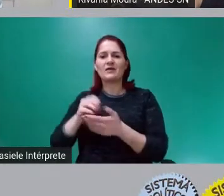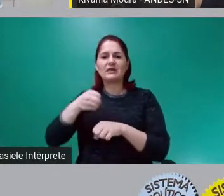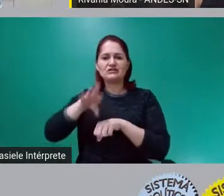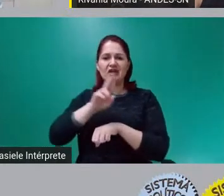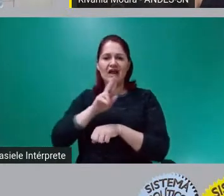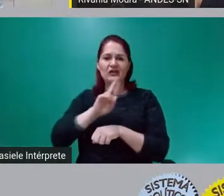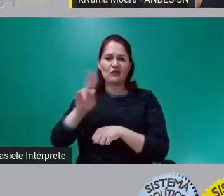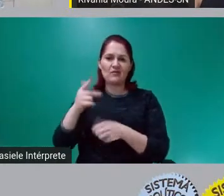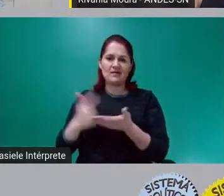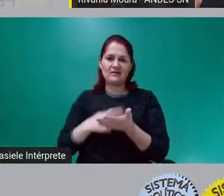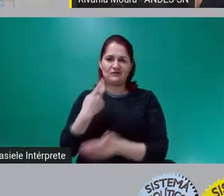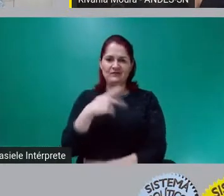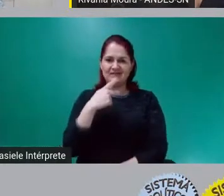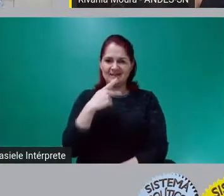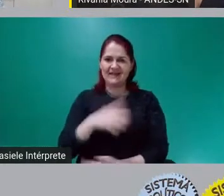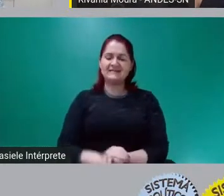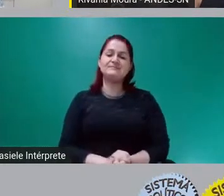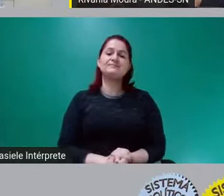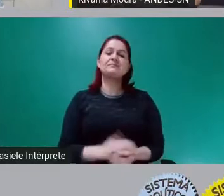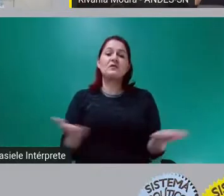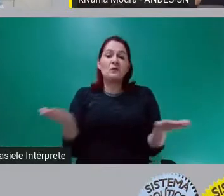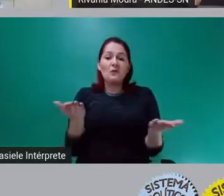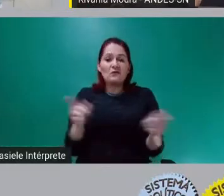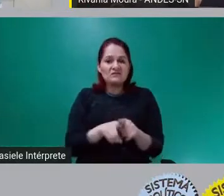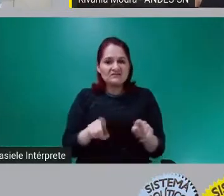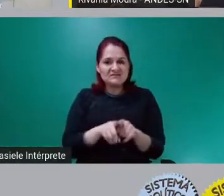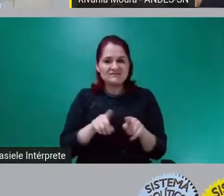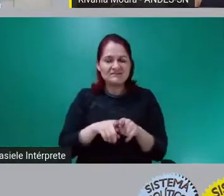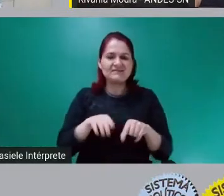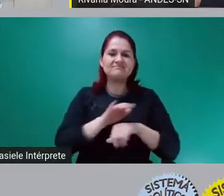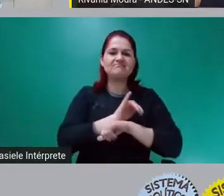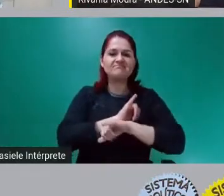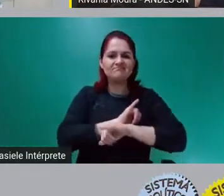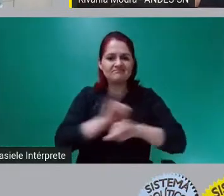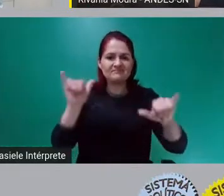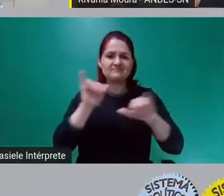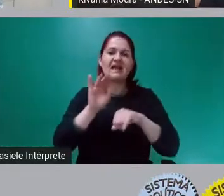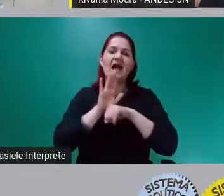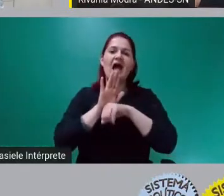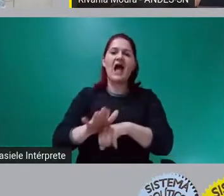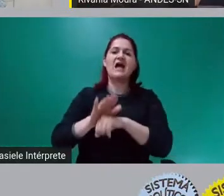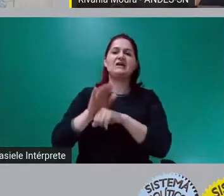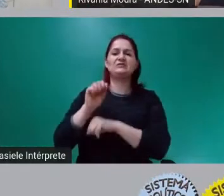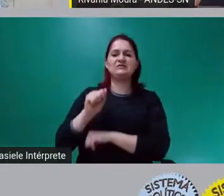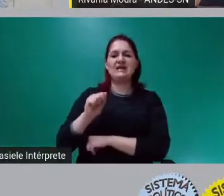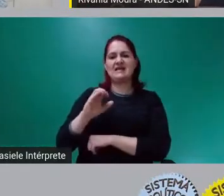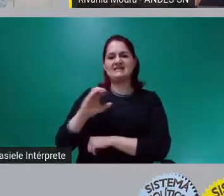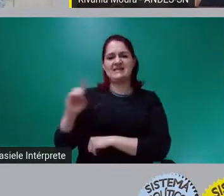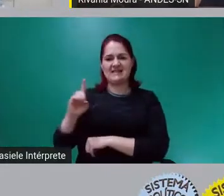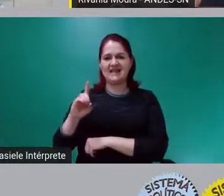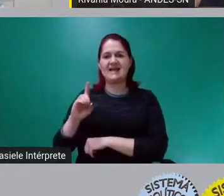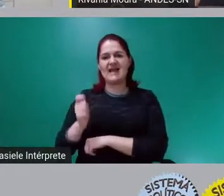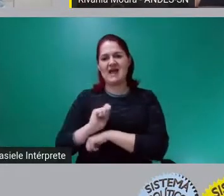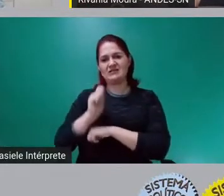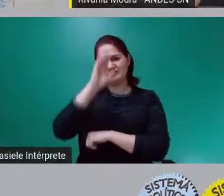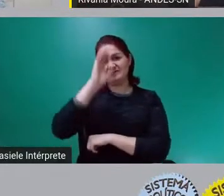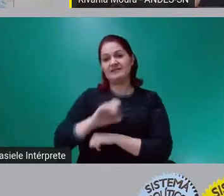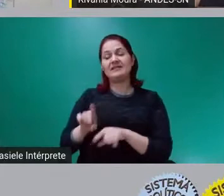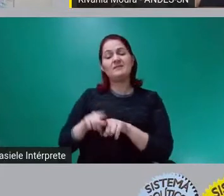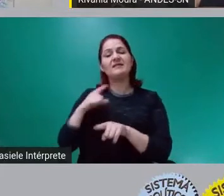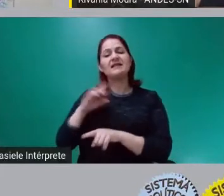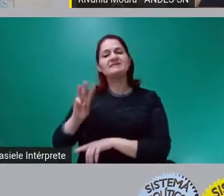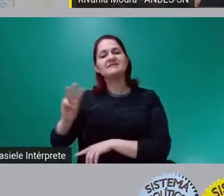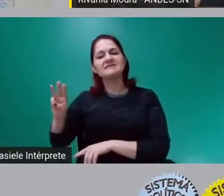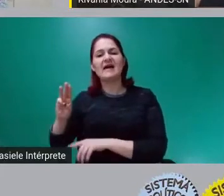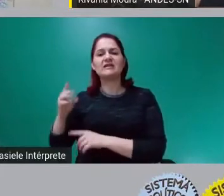sociais, como hoje, por exemplo, está aqui colaborando com a Auditoria Estadã, e é editor do site Contra Poder. Muito